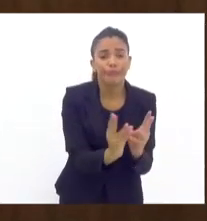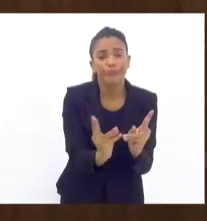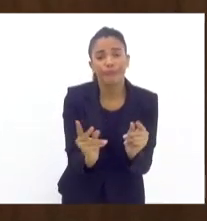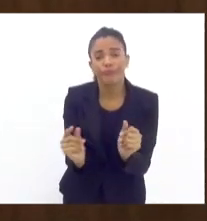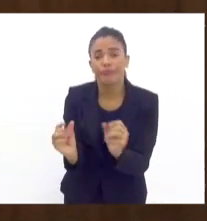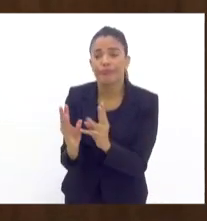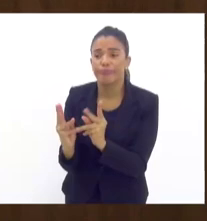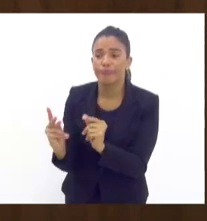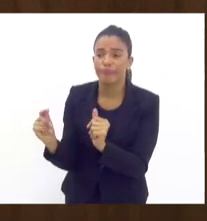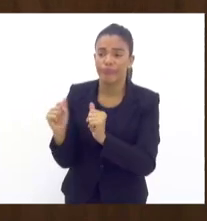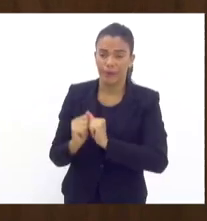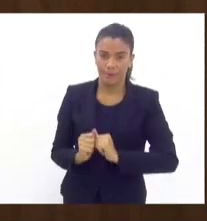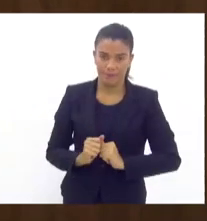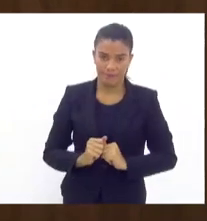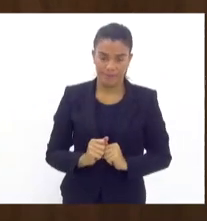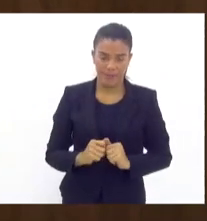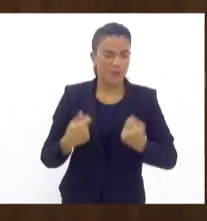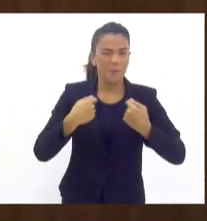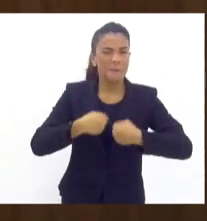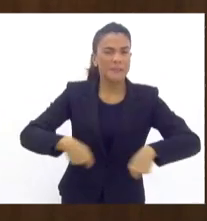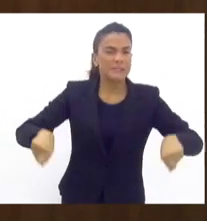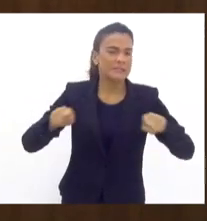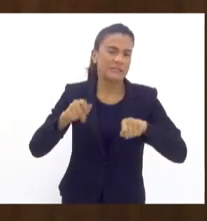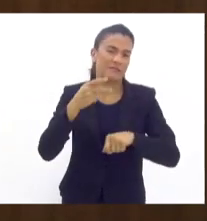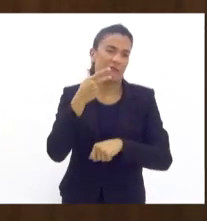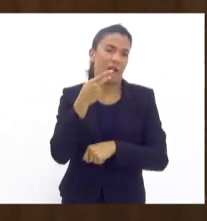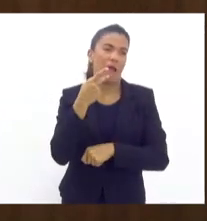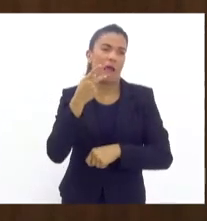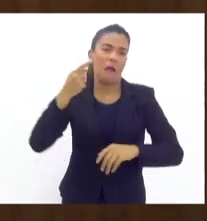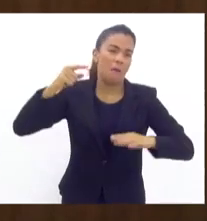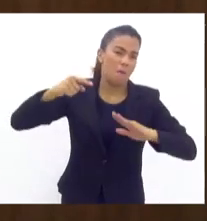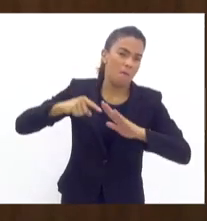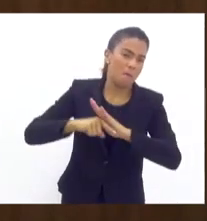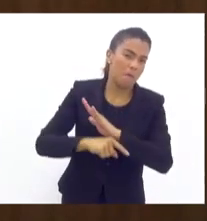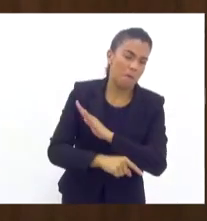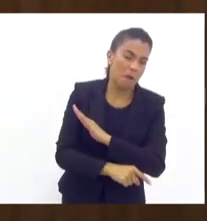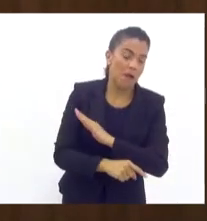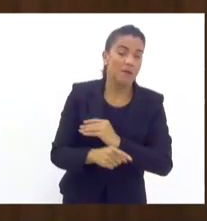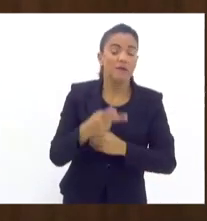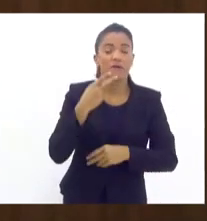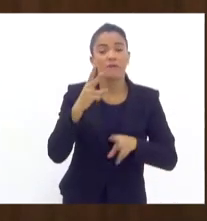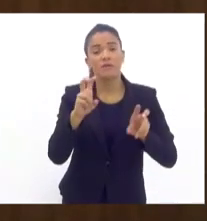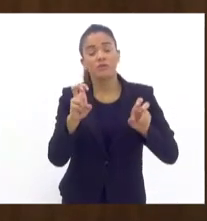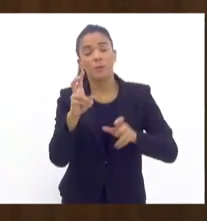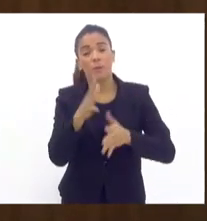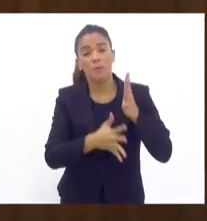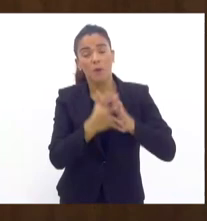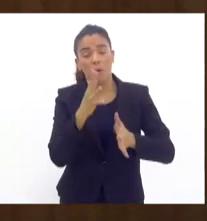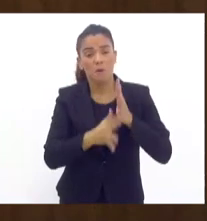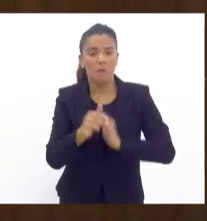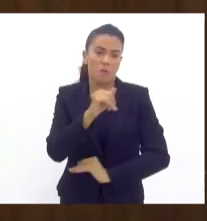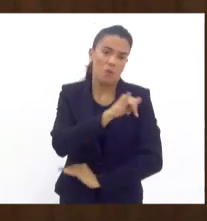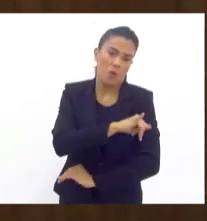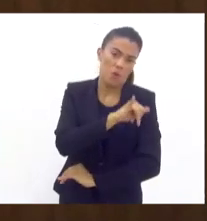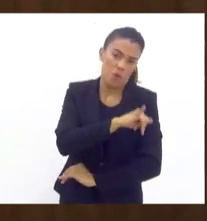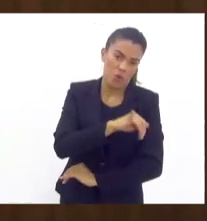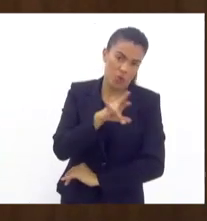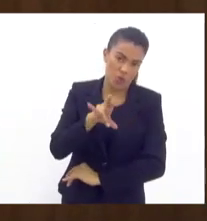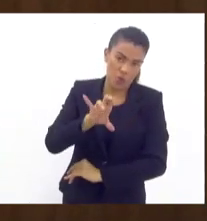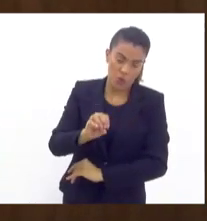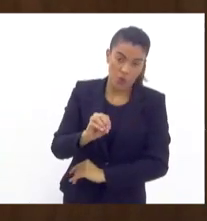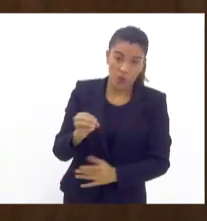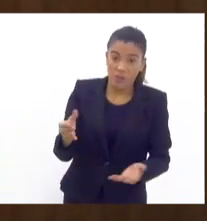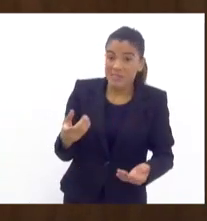Não precisa ir muito longe para nós enxergarmos o caos que o Rio de Janeiro chegou. Em plena